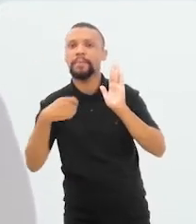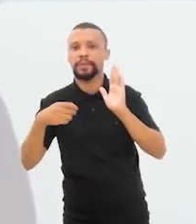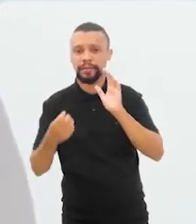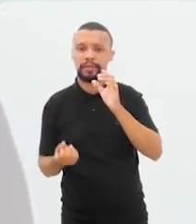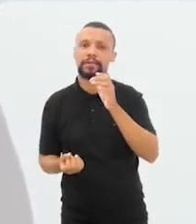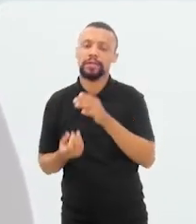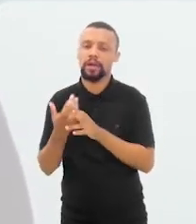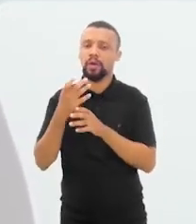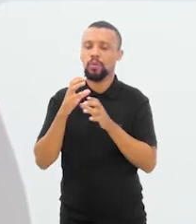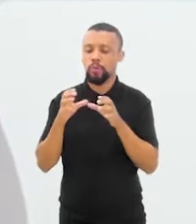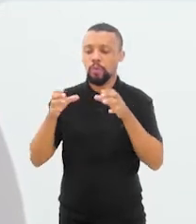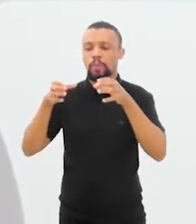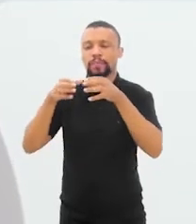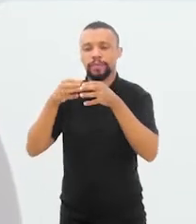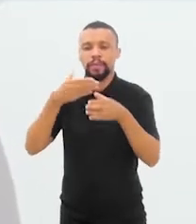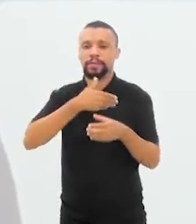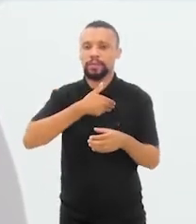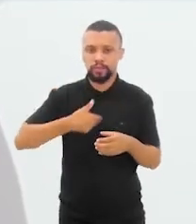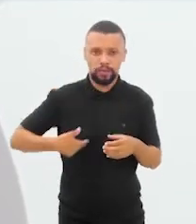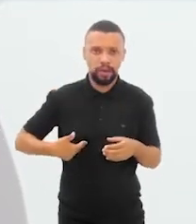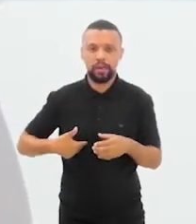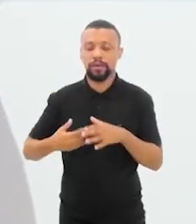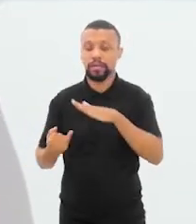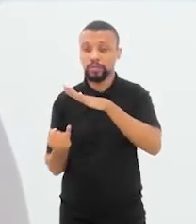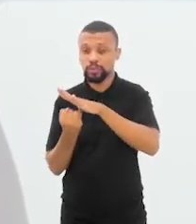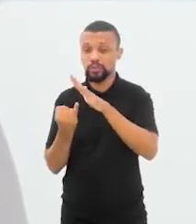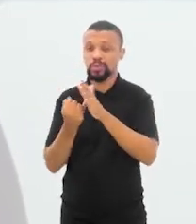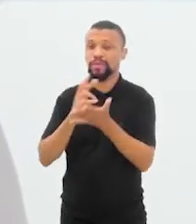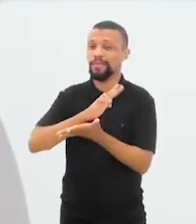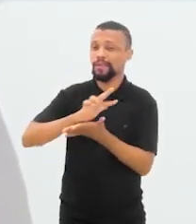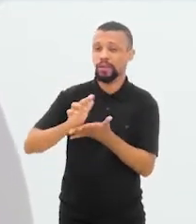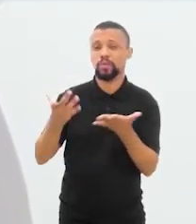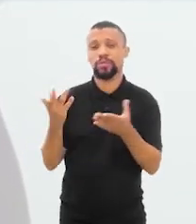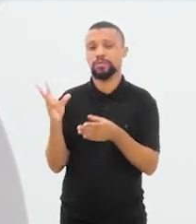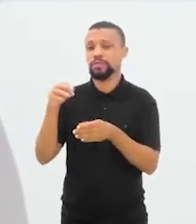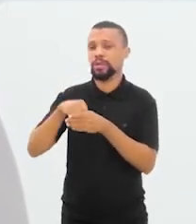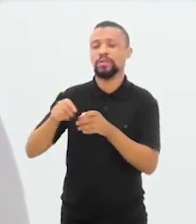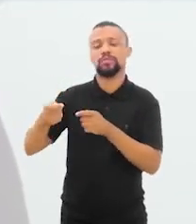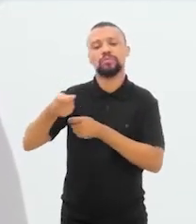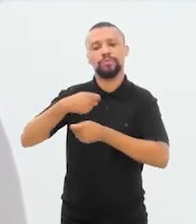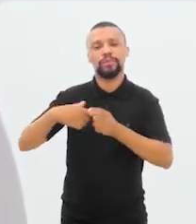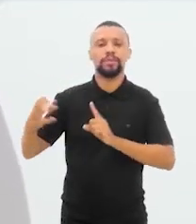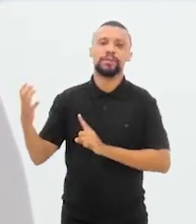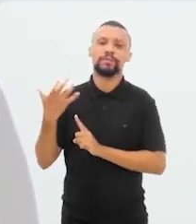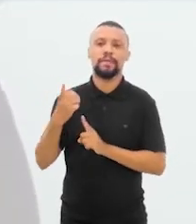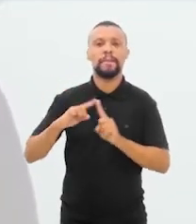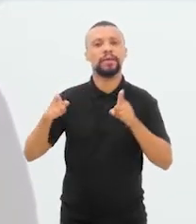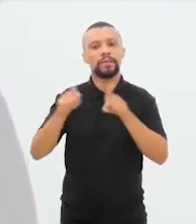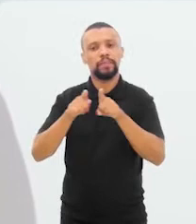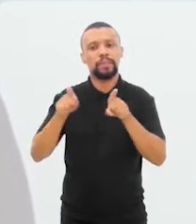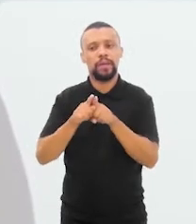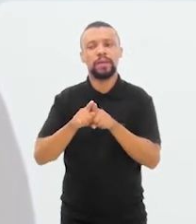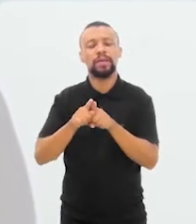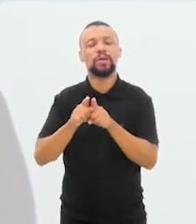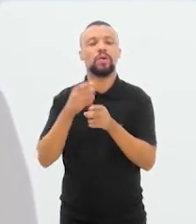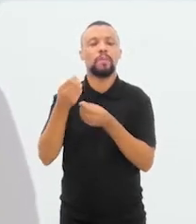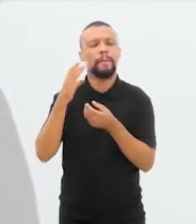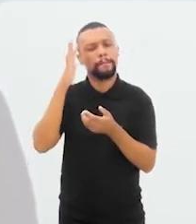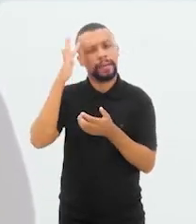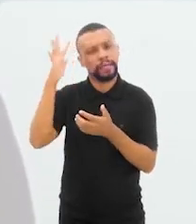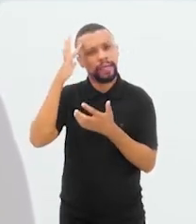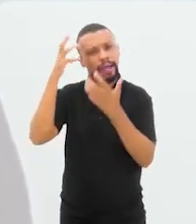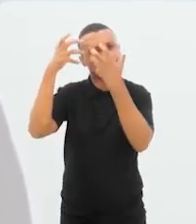necessidade de criação de um comitê estadual envolvendo muitas das instituições que hoje já estão no movimento do Rio de Impacto, mas também o Estado para